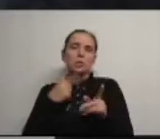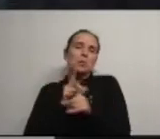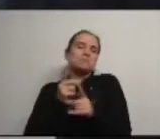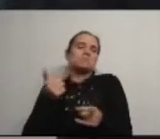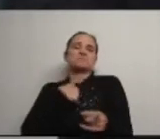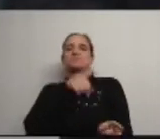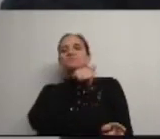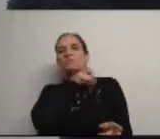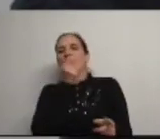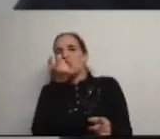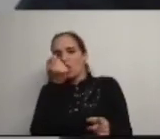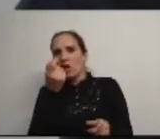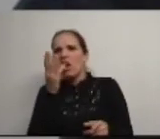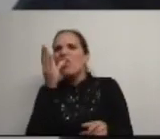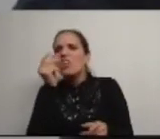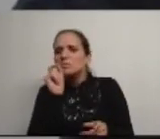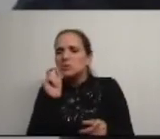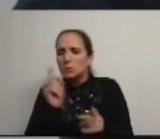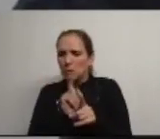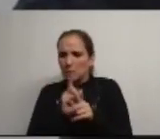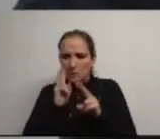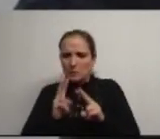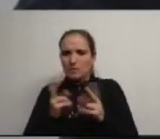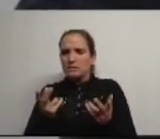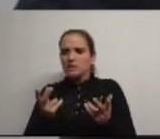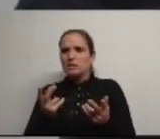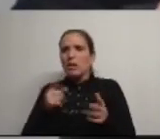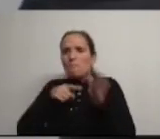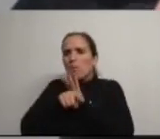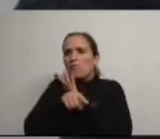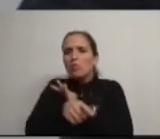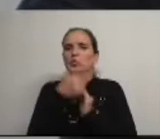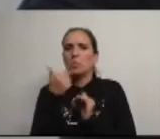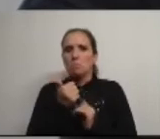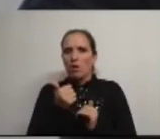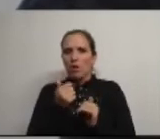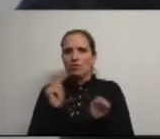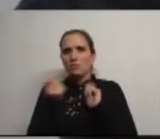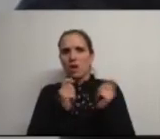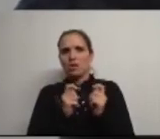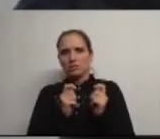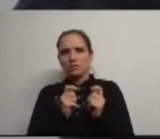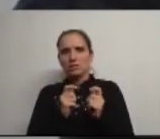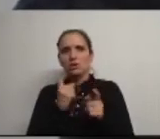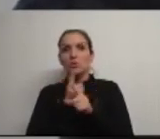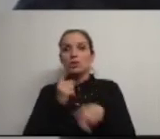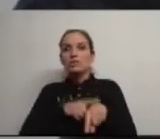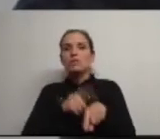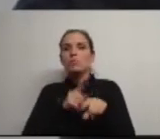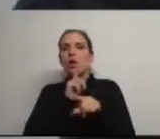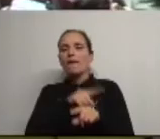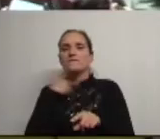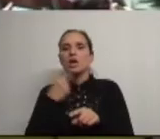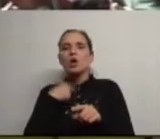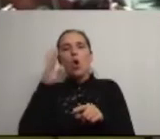os 10 minutos que dispomos para analisar o estado do conselho nesta intervenção não nos permitem aprofundar muito o debate e como o tempo é escasso eu prefiro debruçar